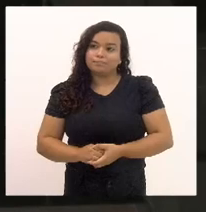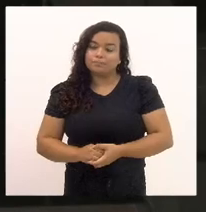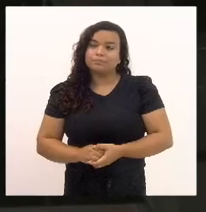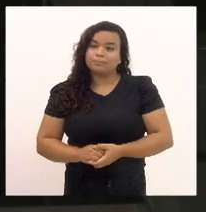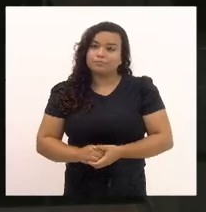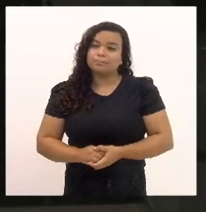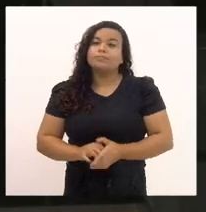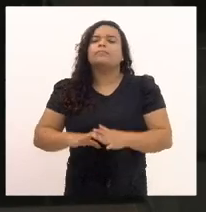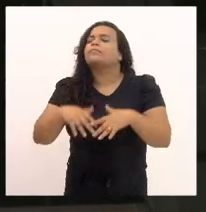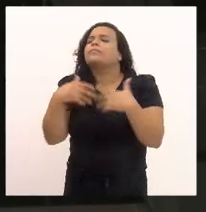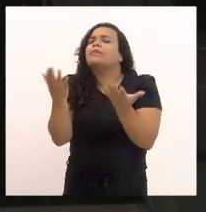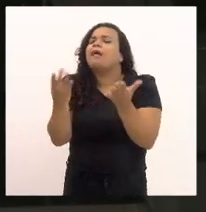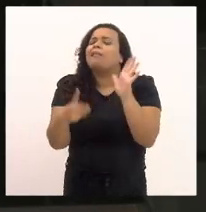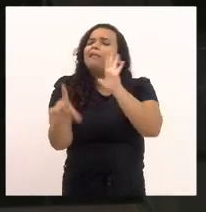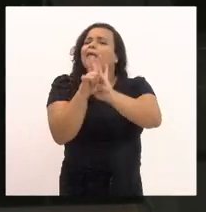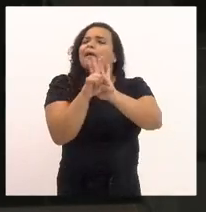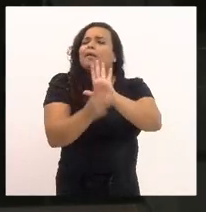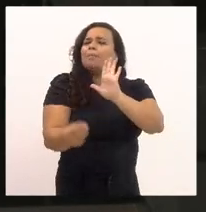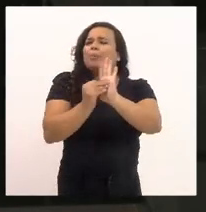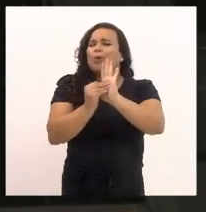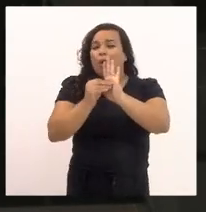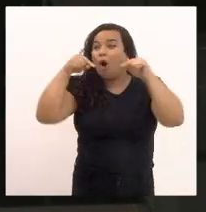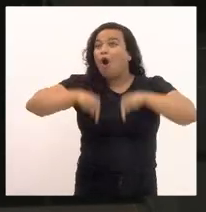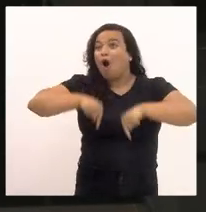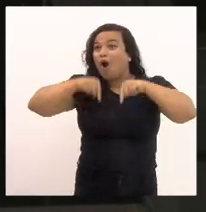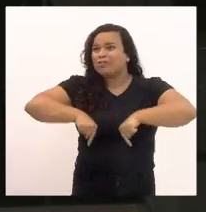A lei foi publicada hoje.